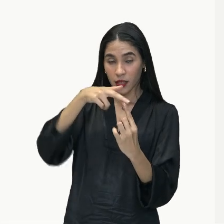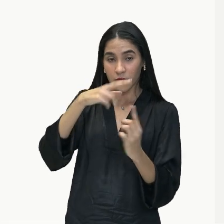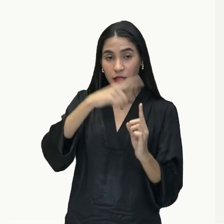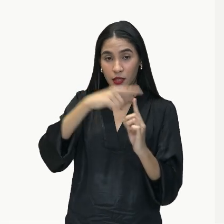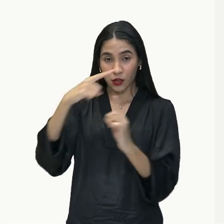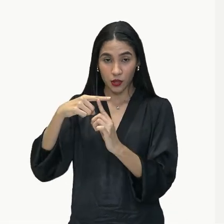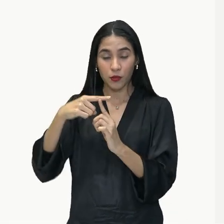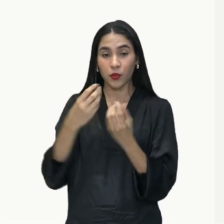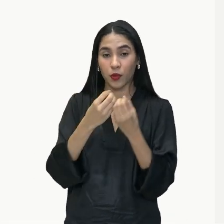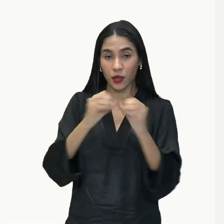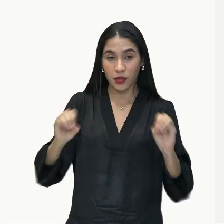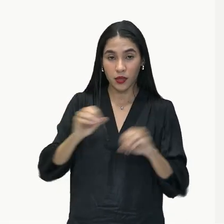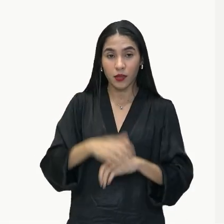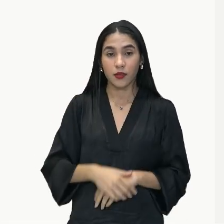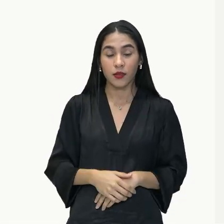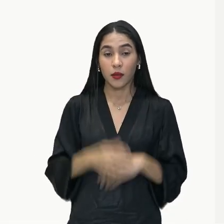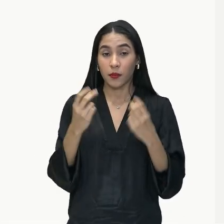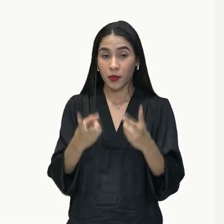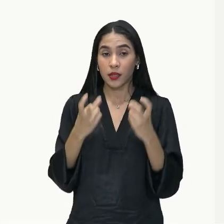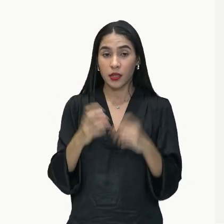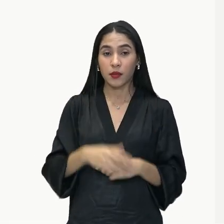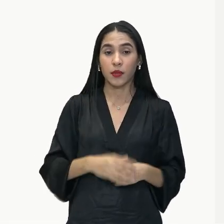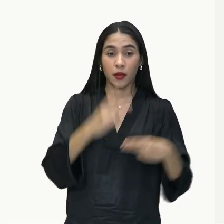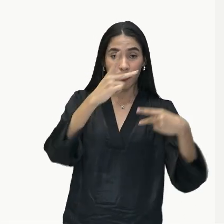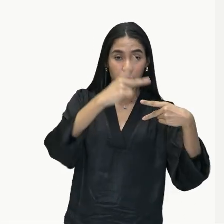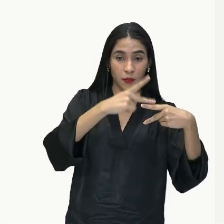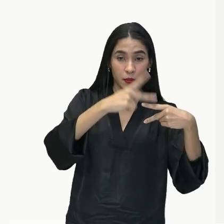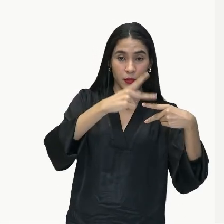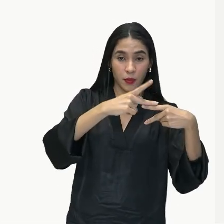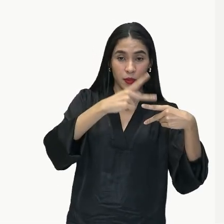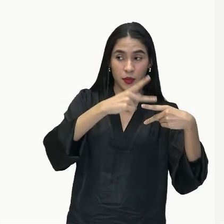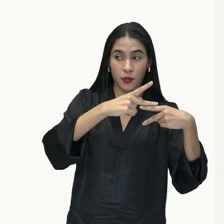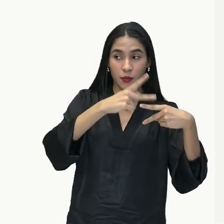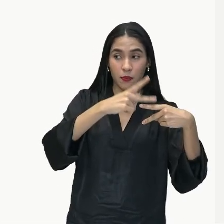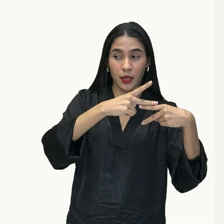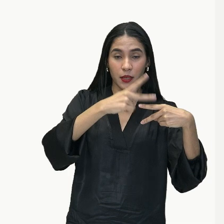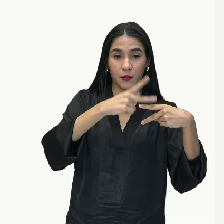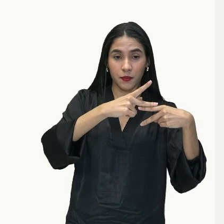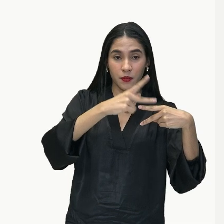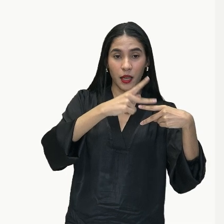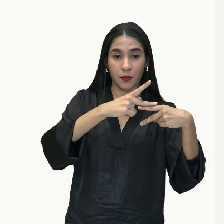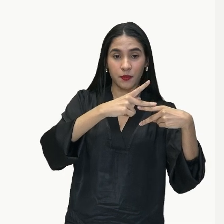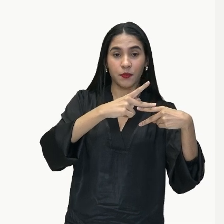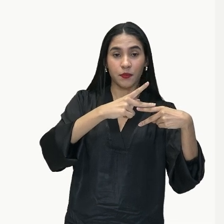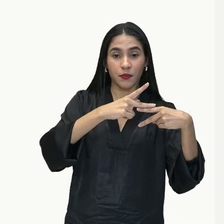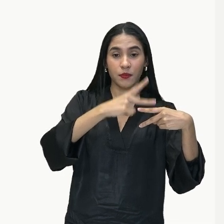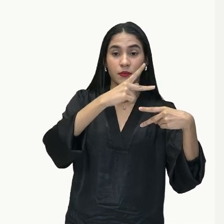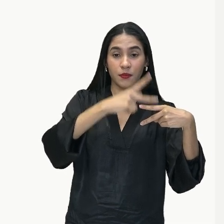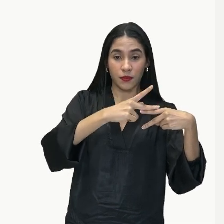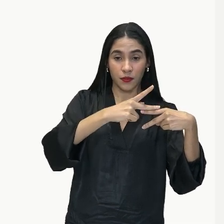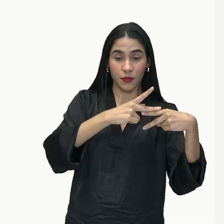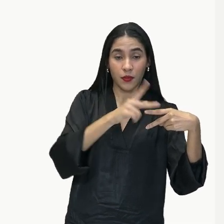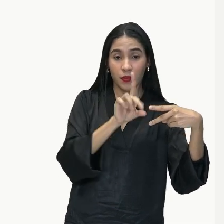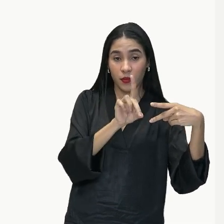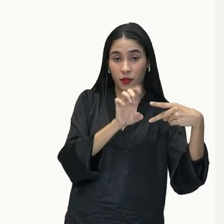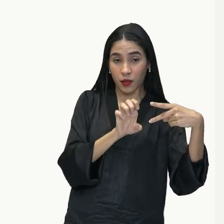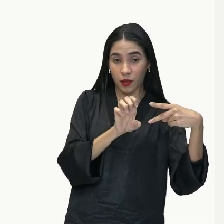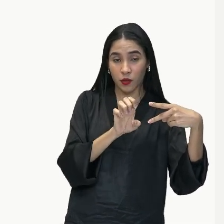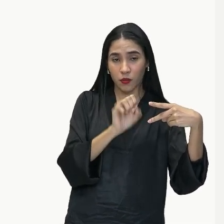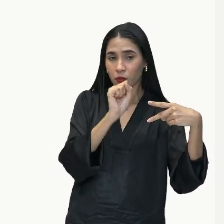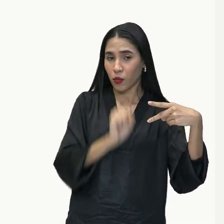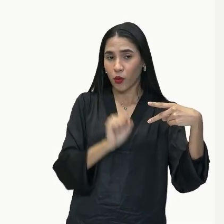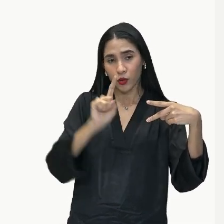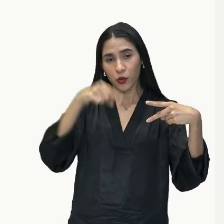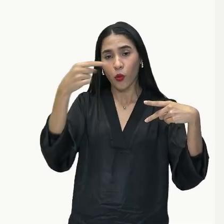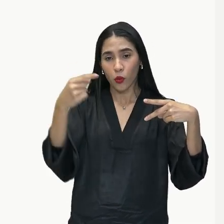orações, ok? Então, observem. Preposição, ok? A preposição de poderia ser outra também,